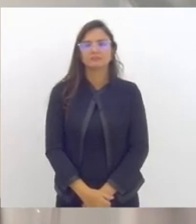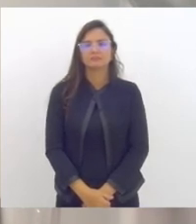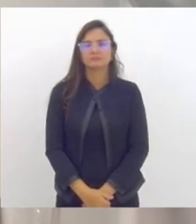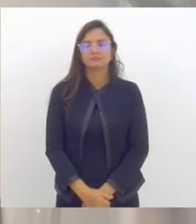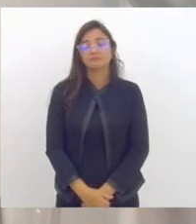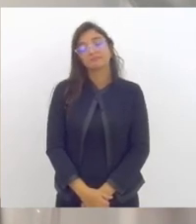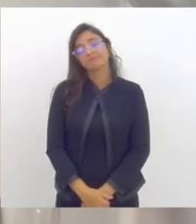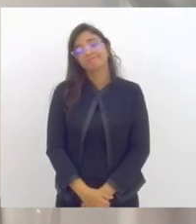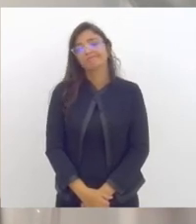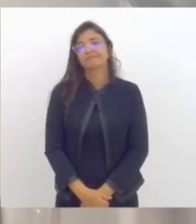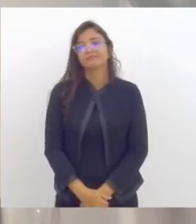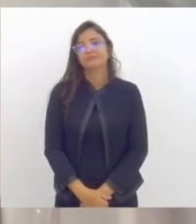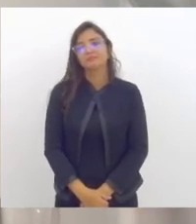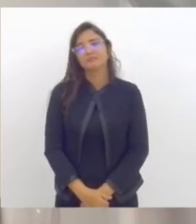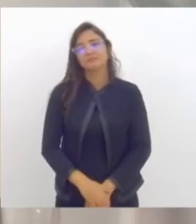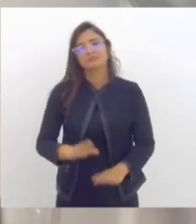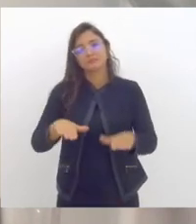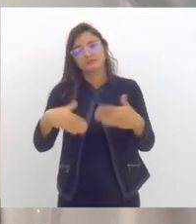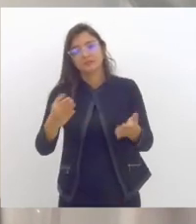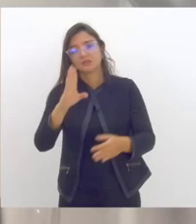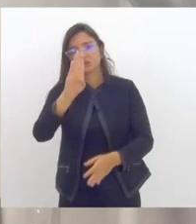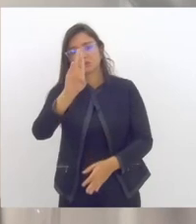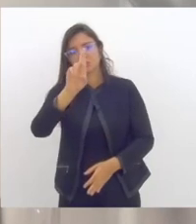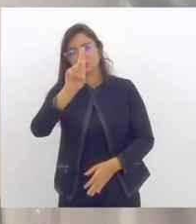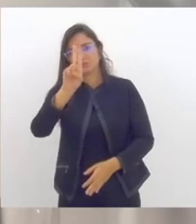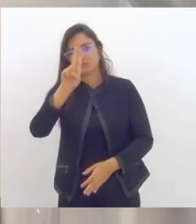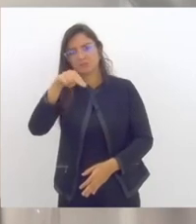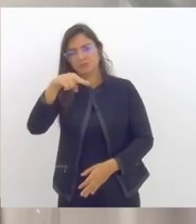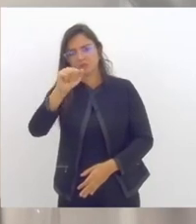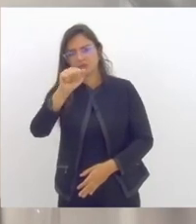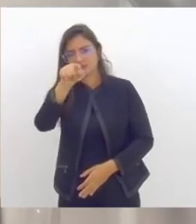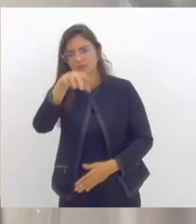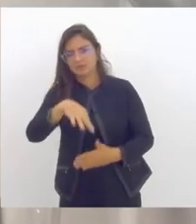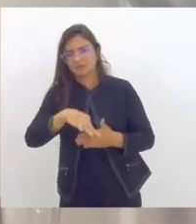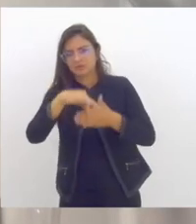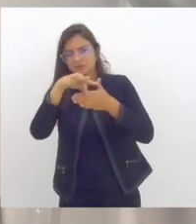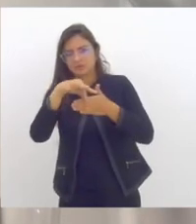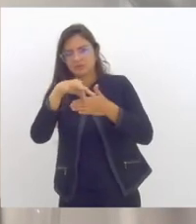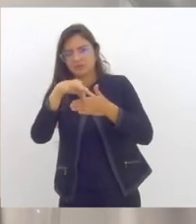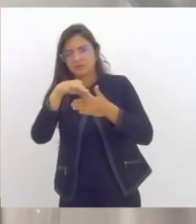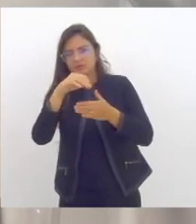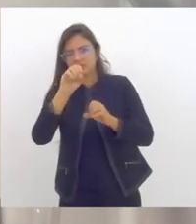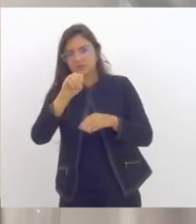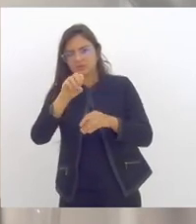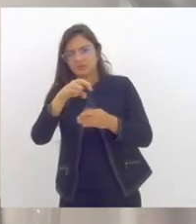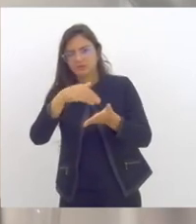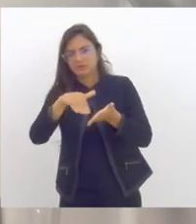Bom, Bruna, você que vai representar a SEDUC, então, nessa ausência aí da Guineza.